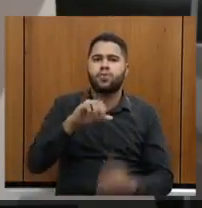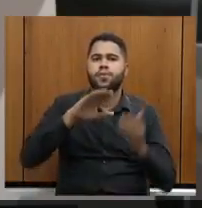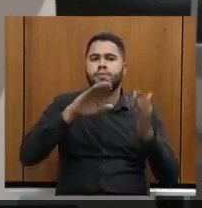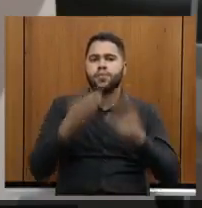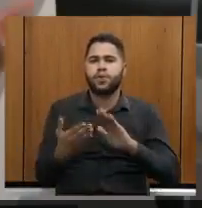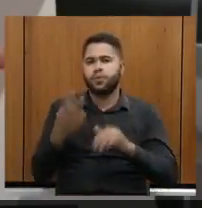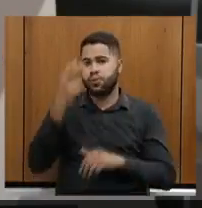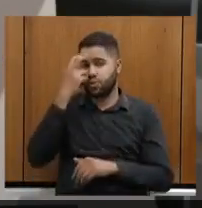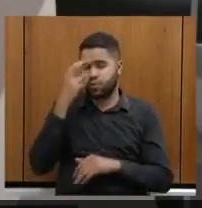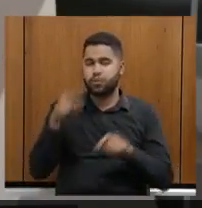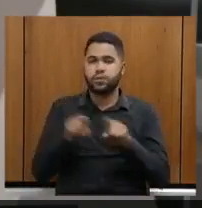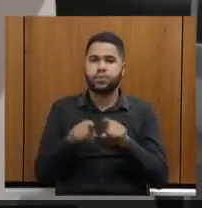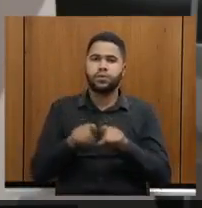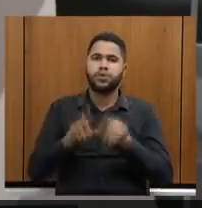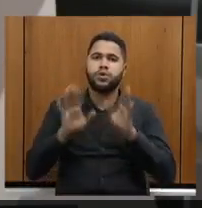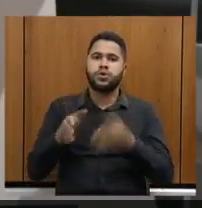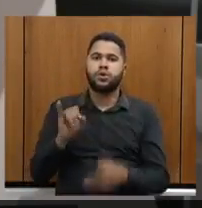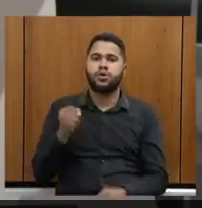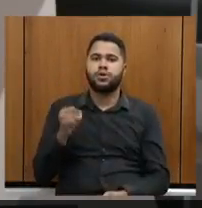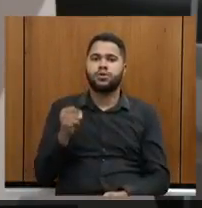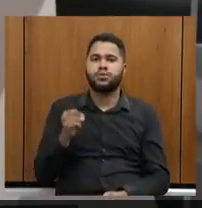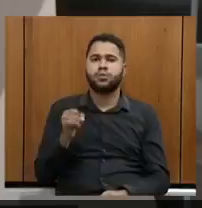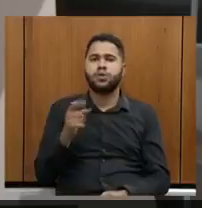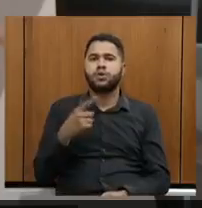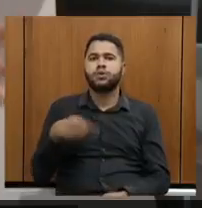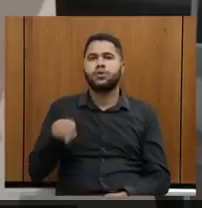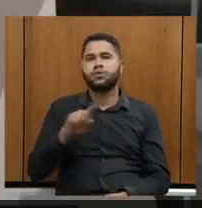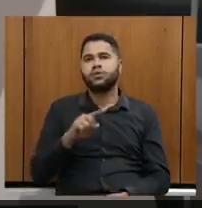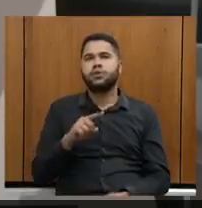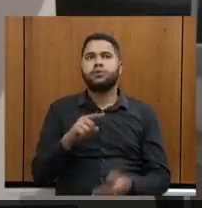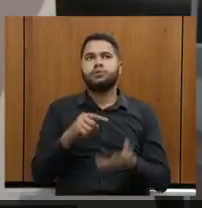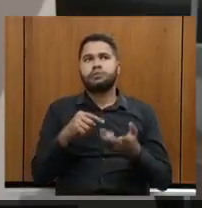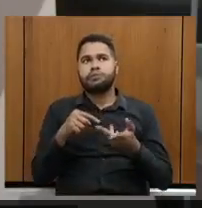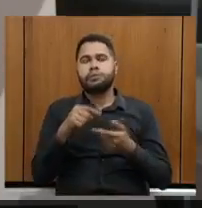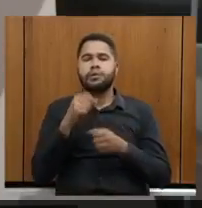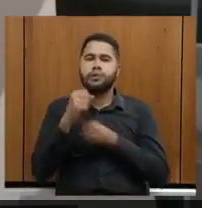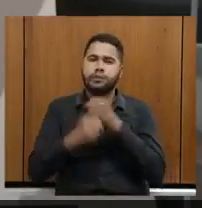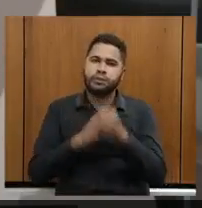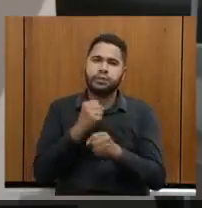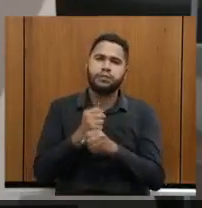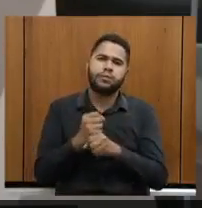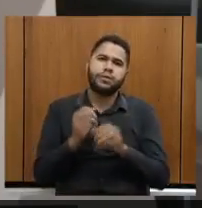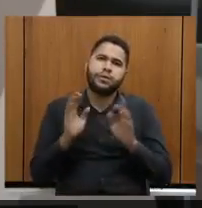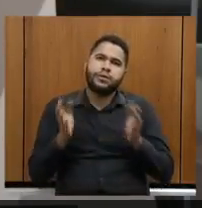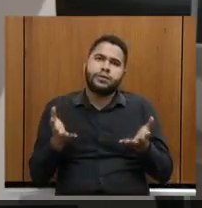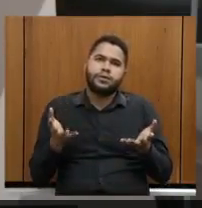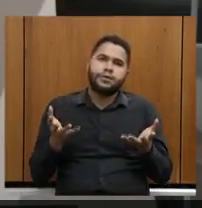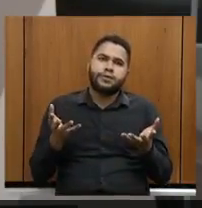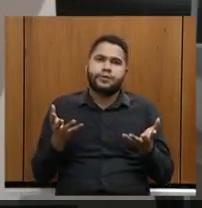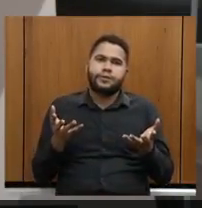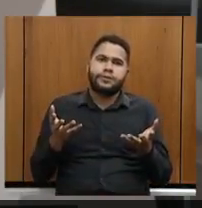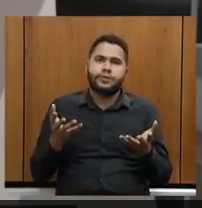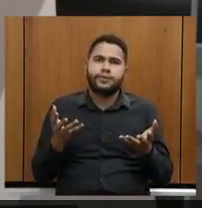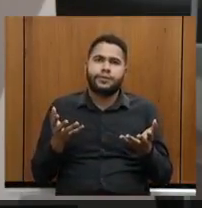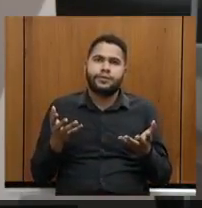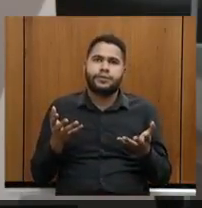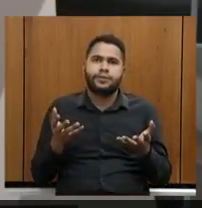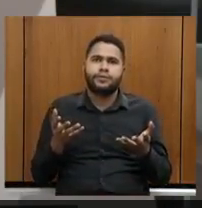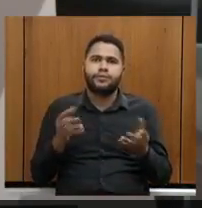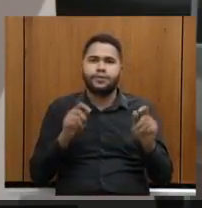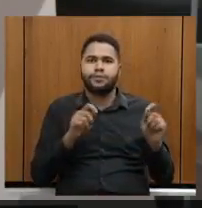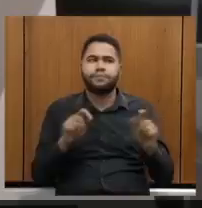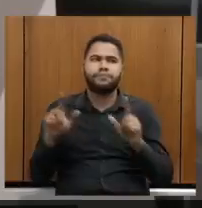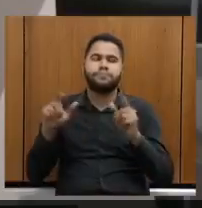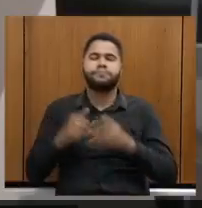humanidade, também previsto já para janeiro. Nós deixamos muita coisa para o ano que vem, porque nós já estamos baixando. Vamos passar.